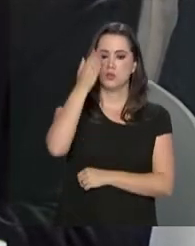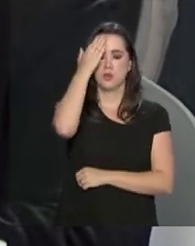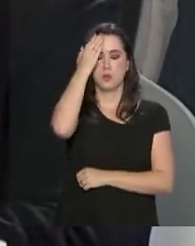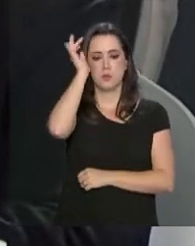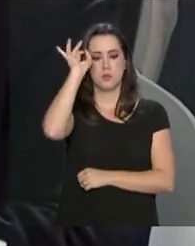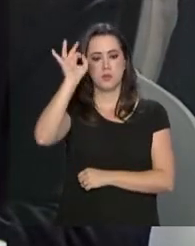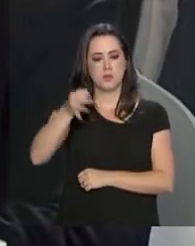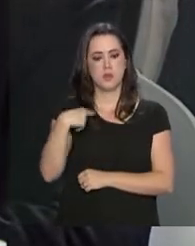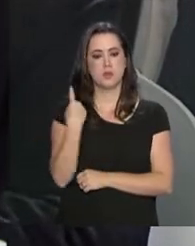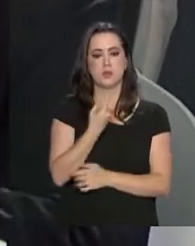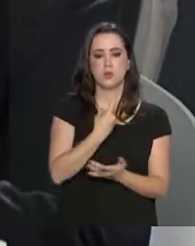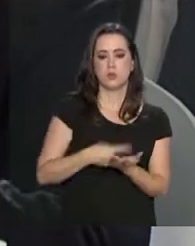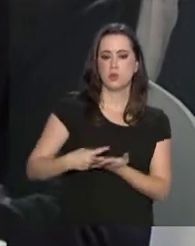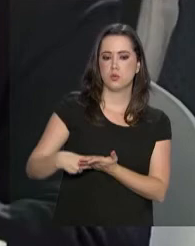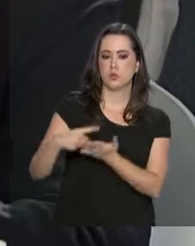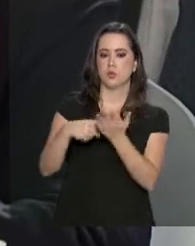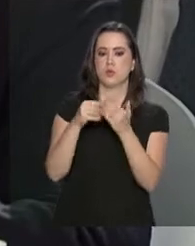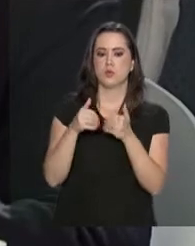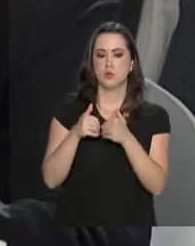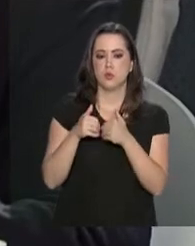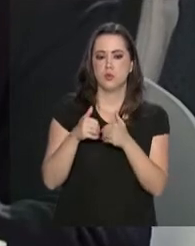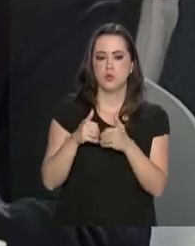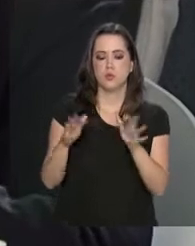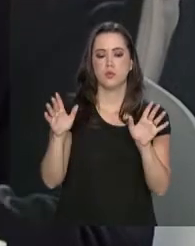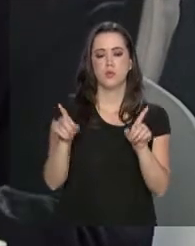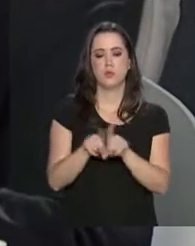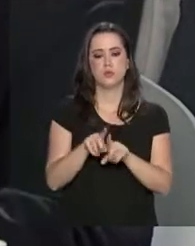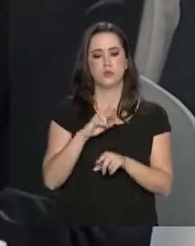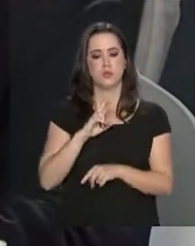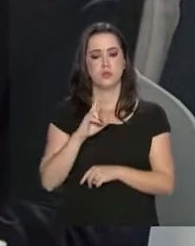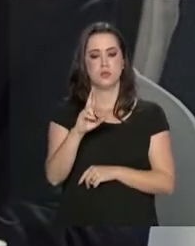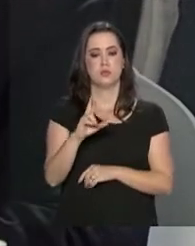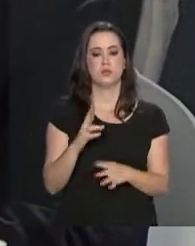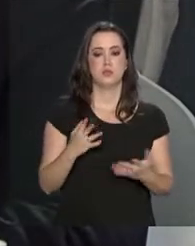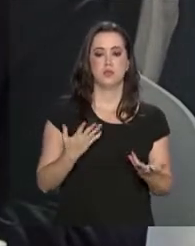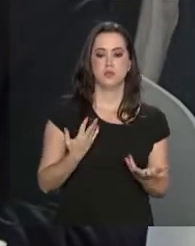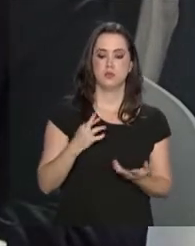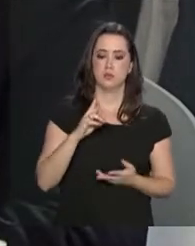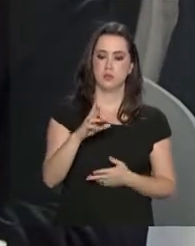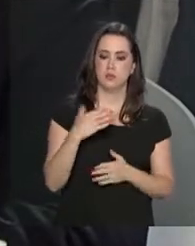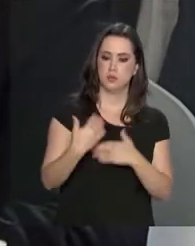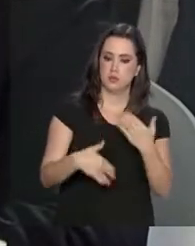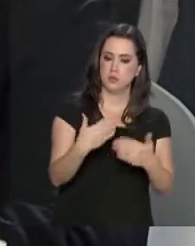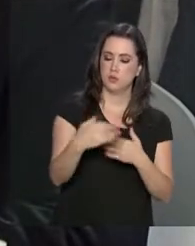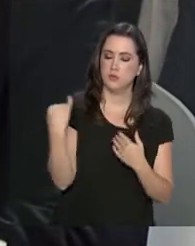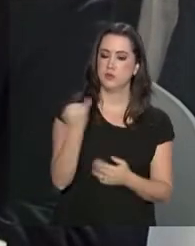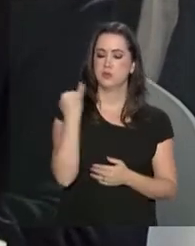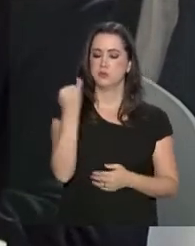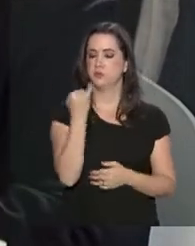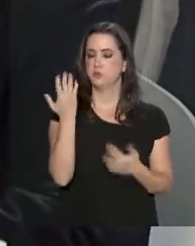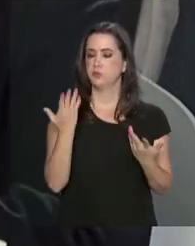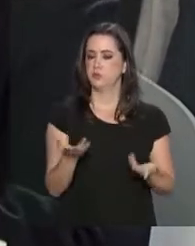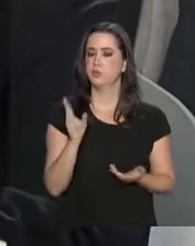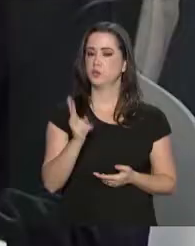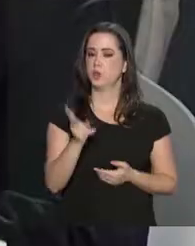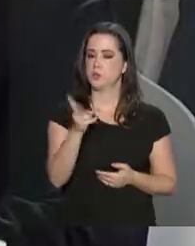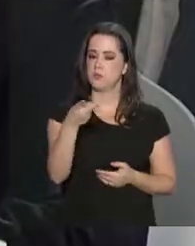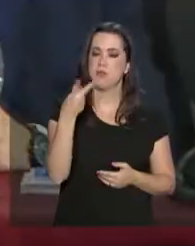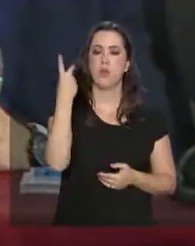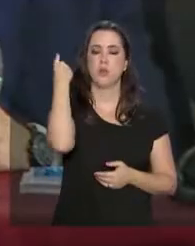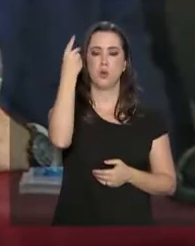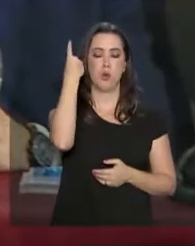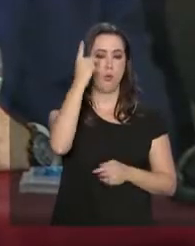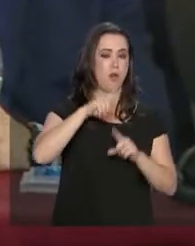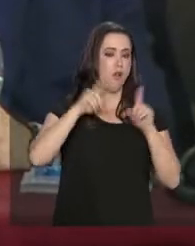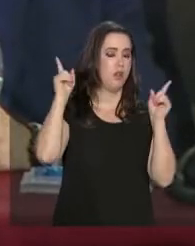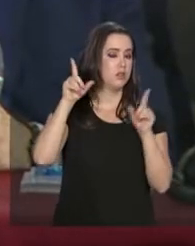traduzir nossos compromissos com a abertura e a responsabilidade em avanços concretos. Sempre, naturalmente,